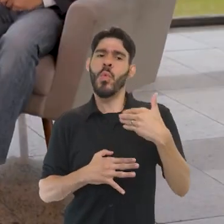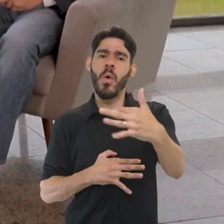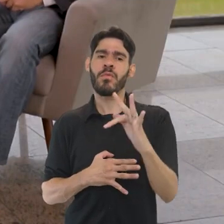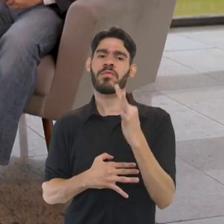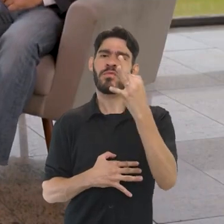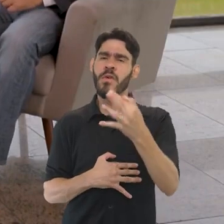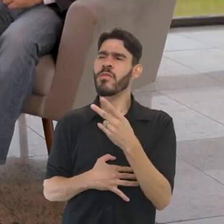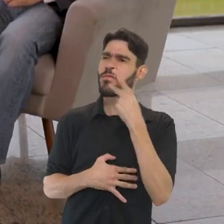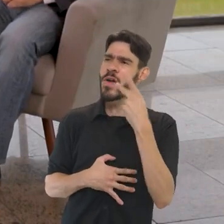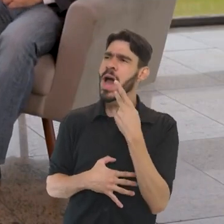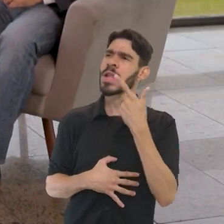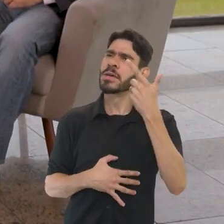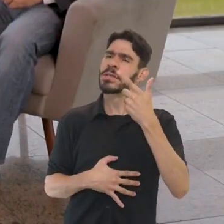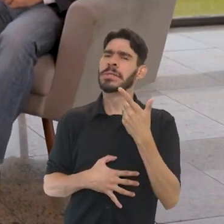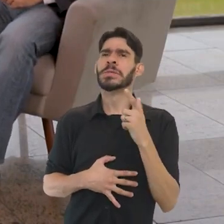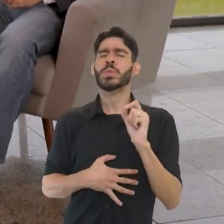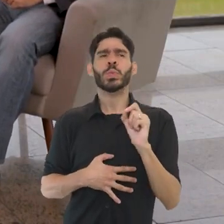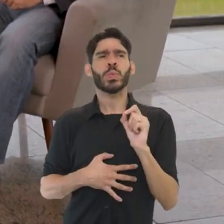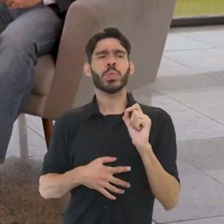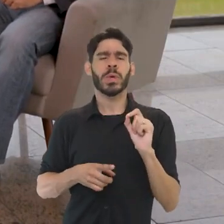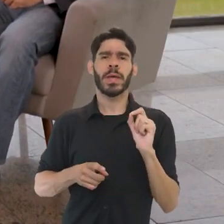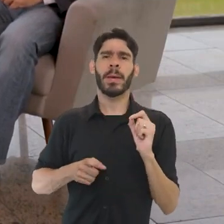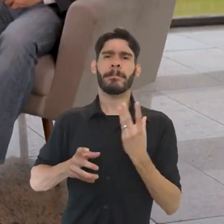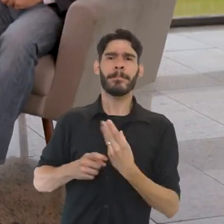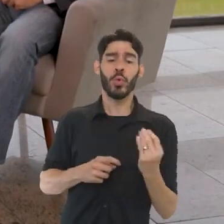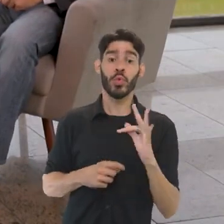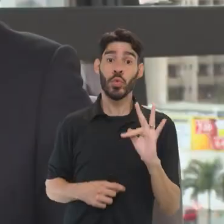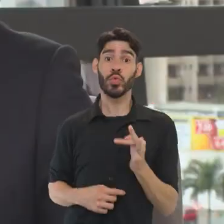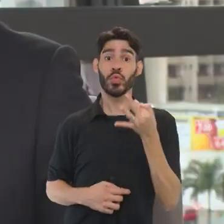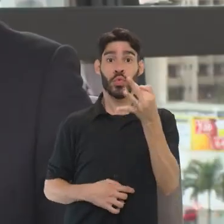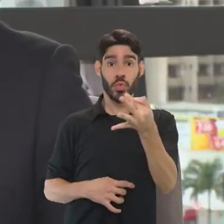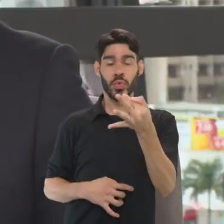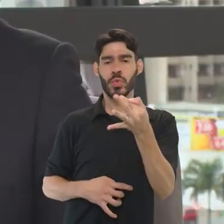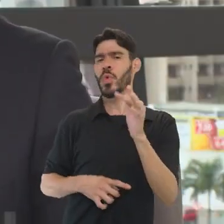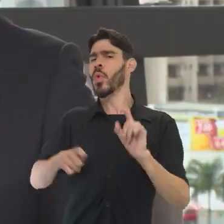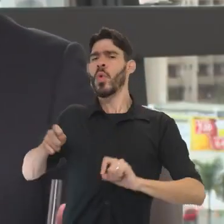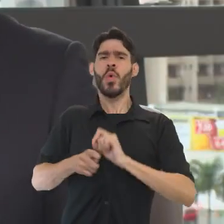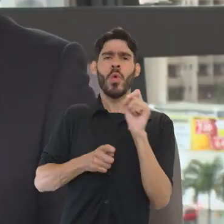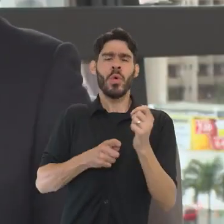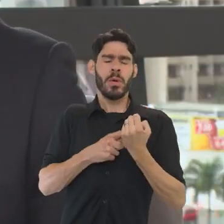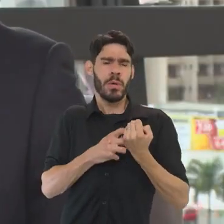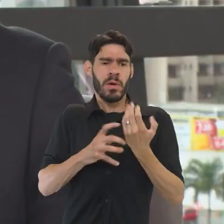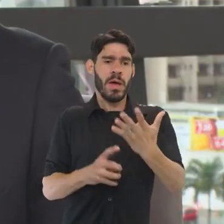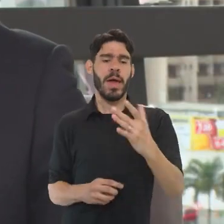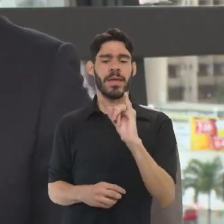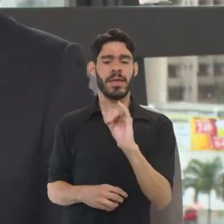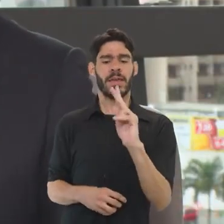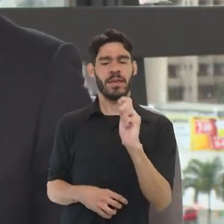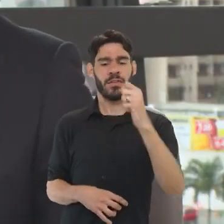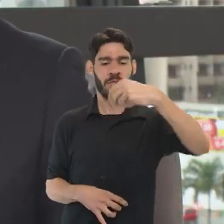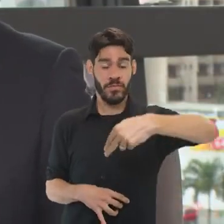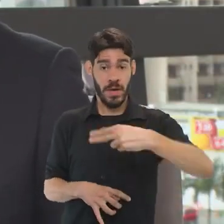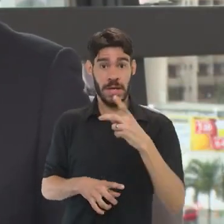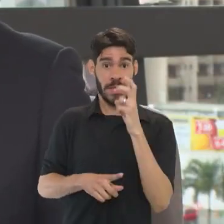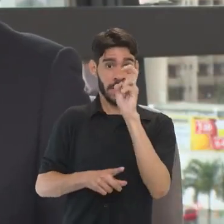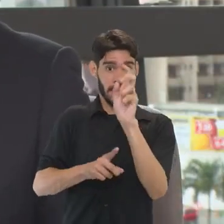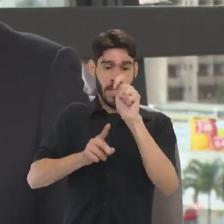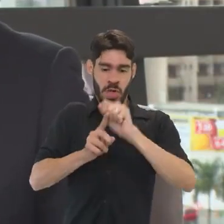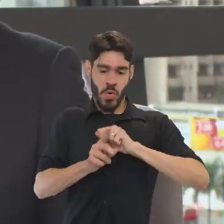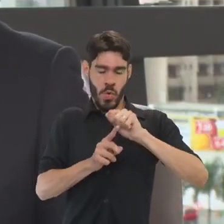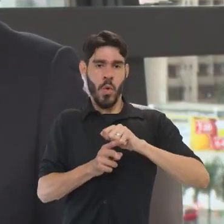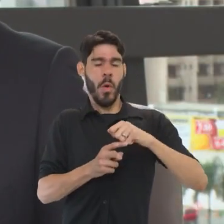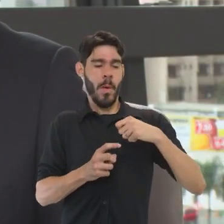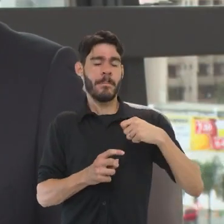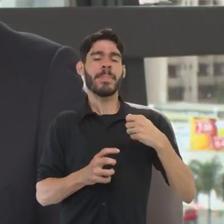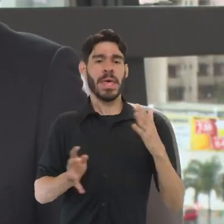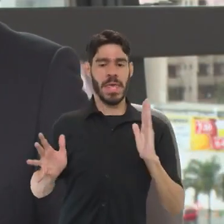frente. O senhor está falando muito das coisas que virão para o futuro. E quais foram as entregas do IFAM nesses cinco meses